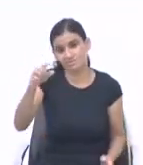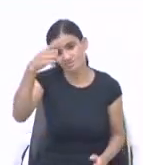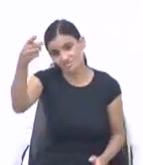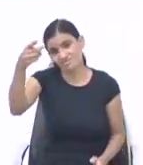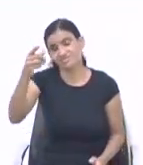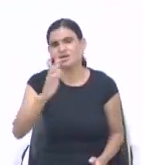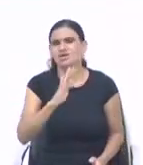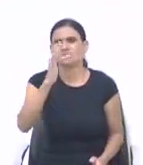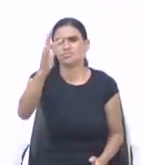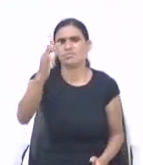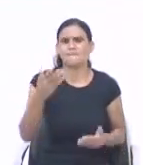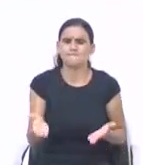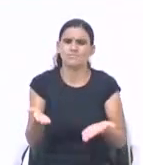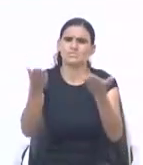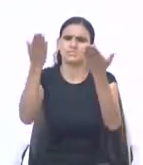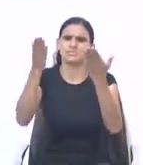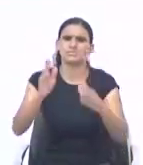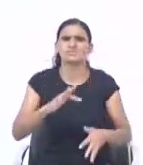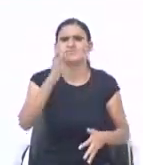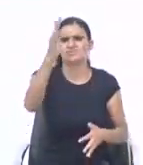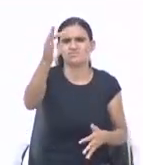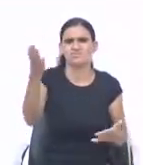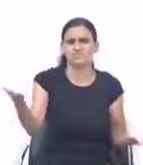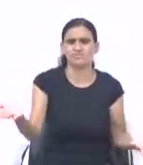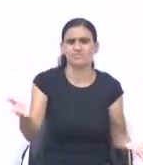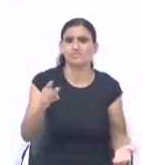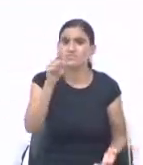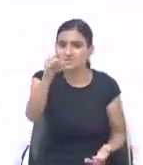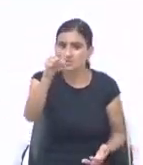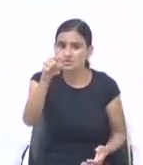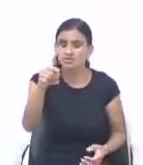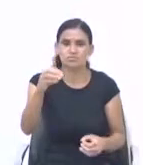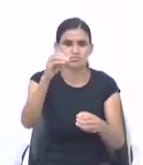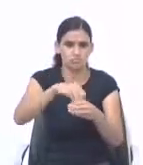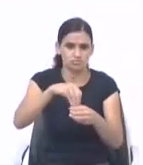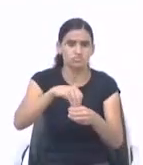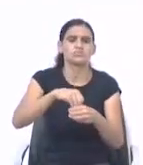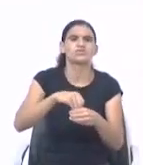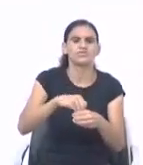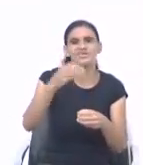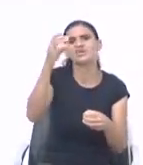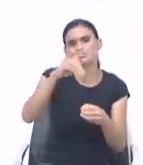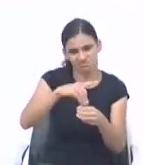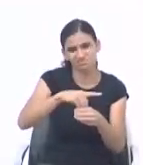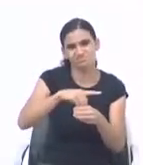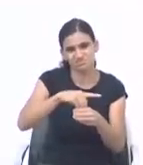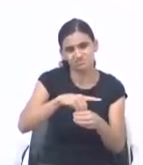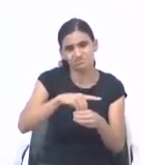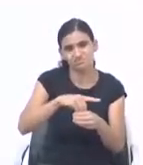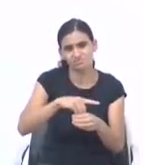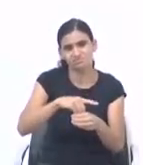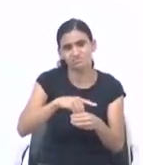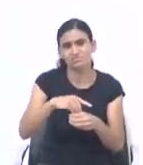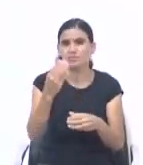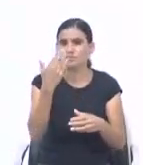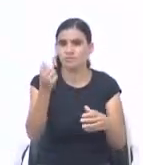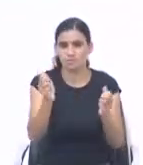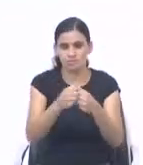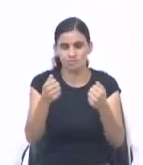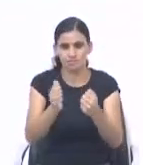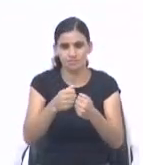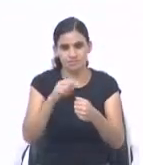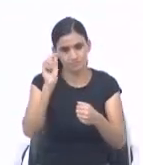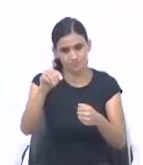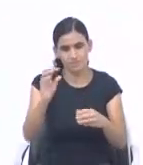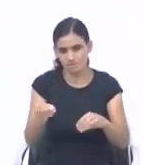frente. E tem gente que come até a semente. Deus deu semente para você semear. E Deus deu pão para você comer. Então coma o pão. E semeia a